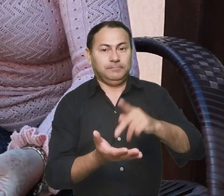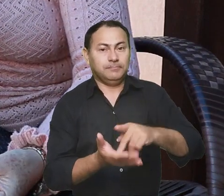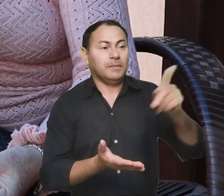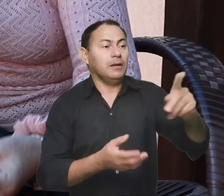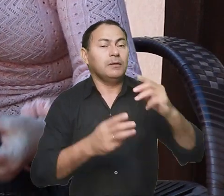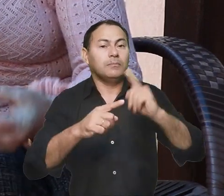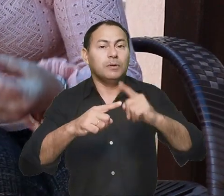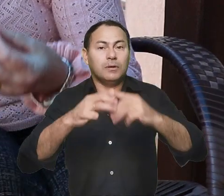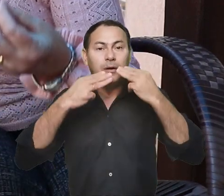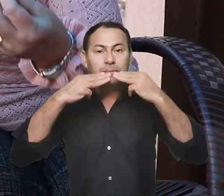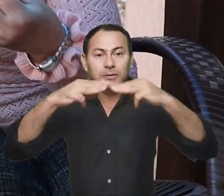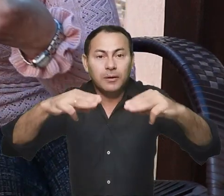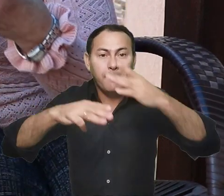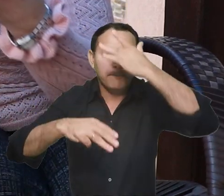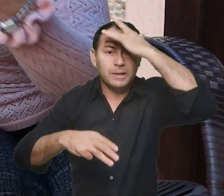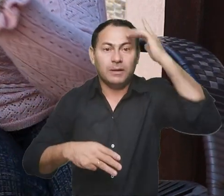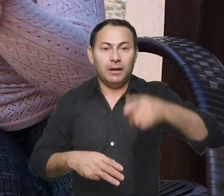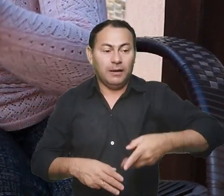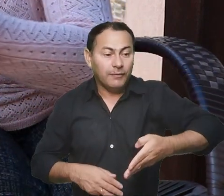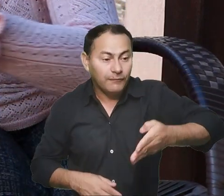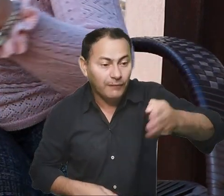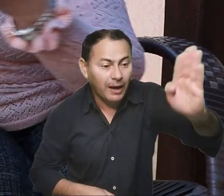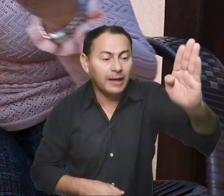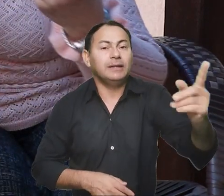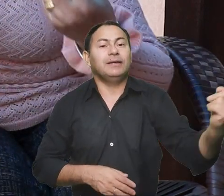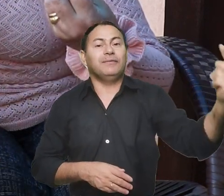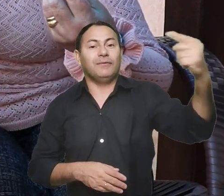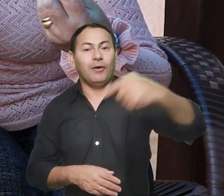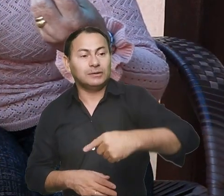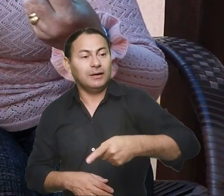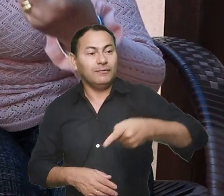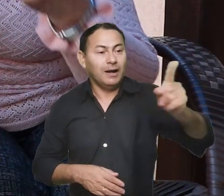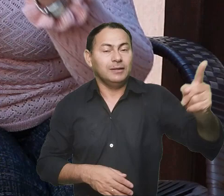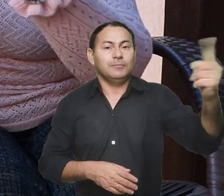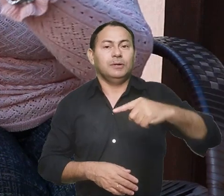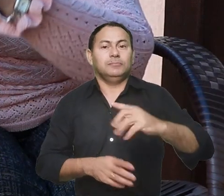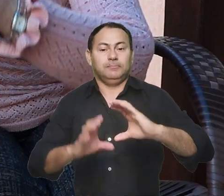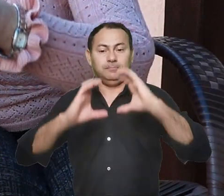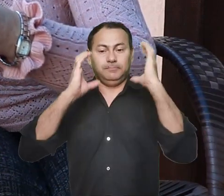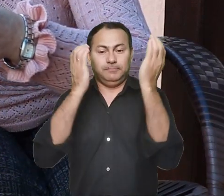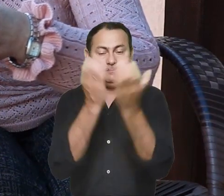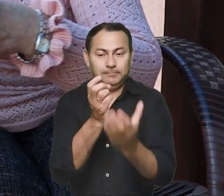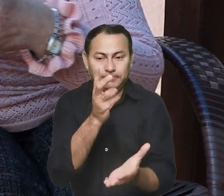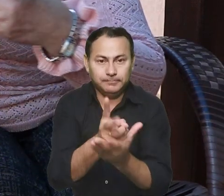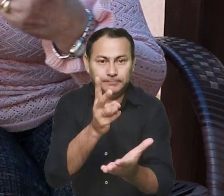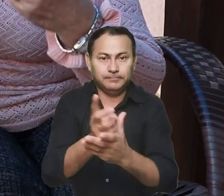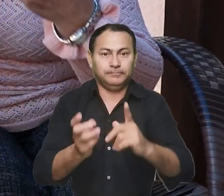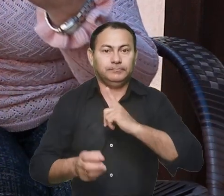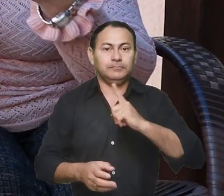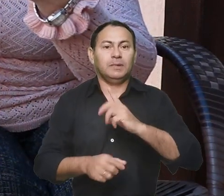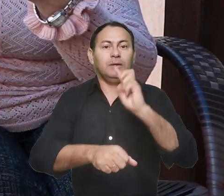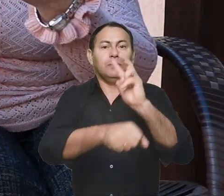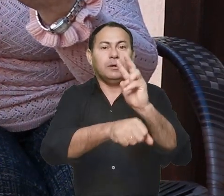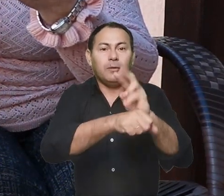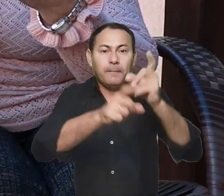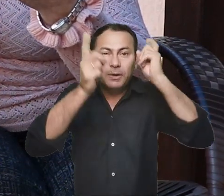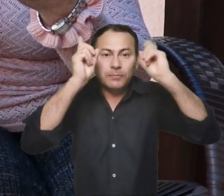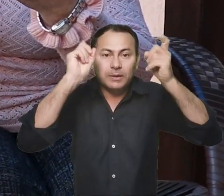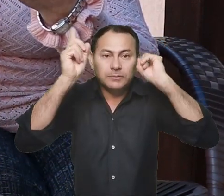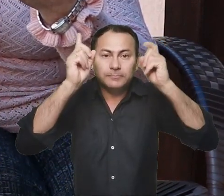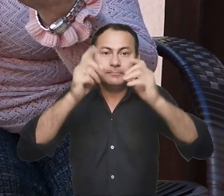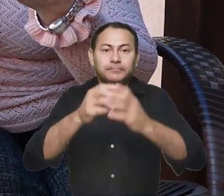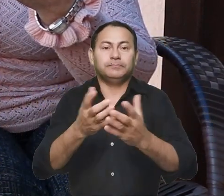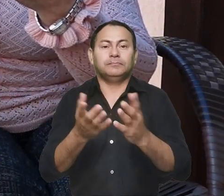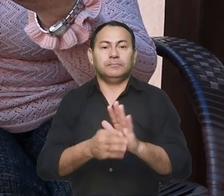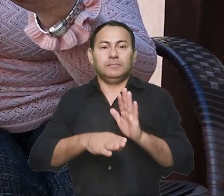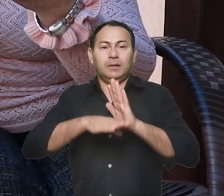Porque o missionário é alguém que vai e que volta, e a comunidade permanece. Então, tivemos esse cuidado